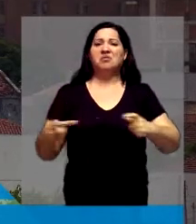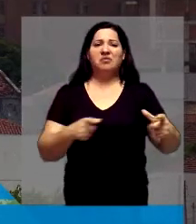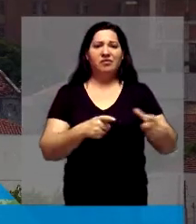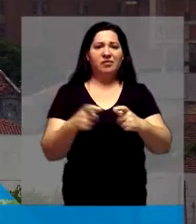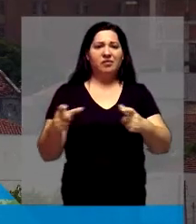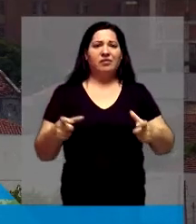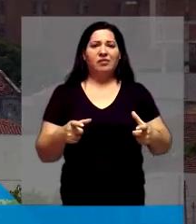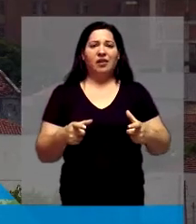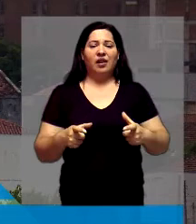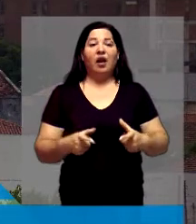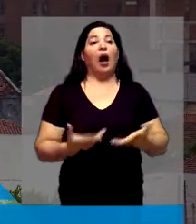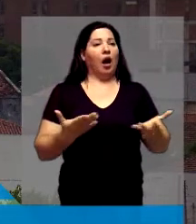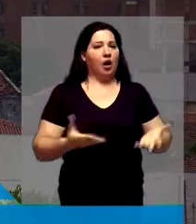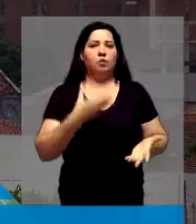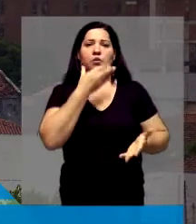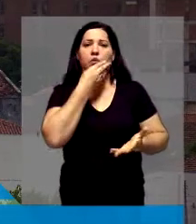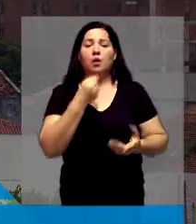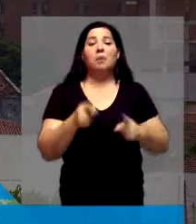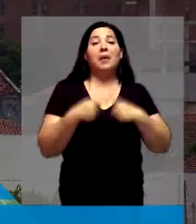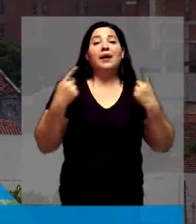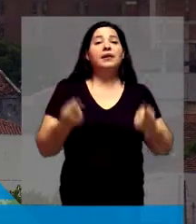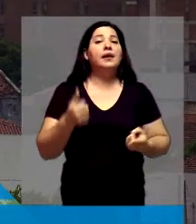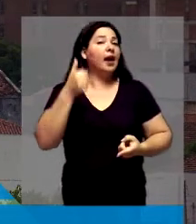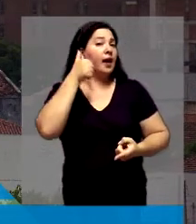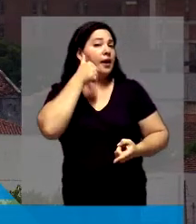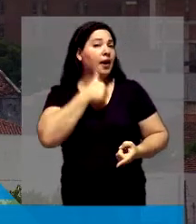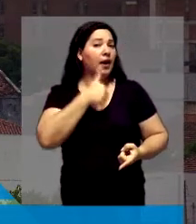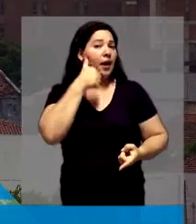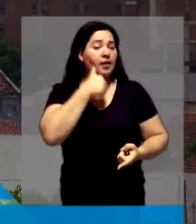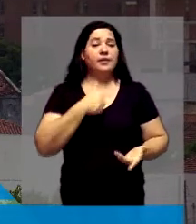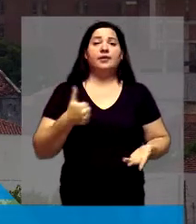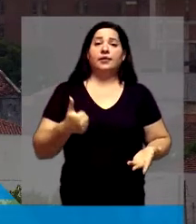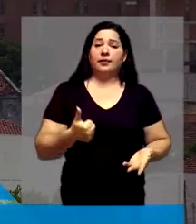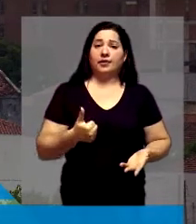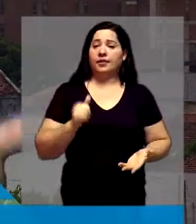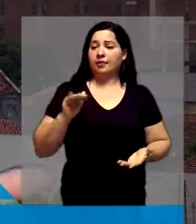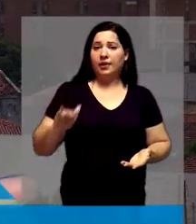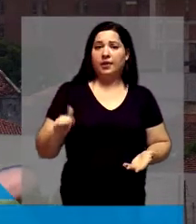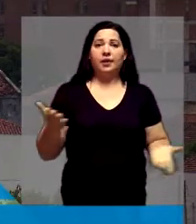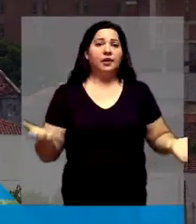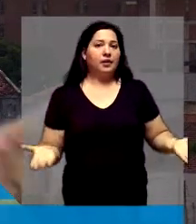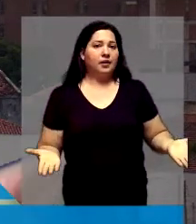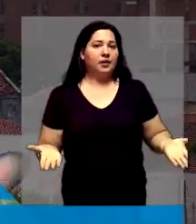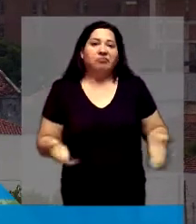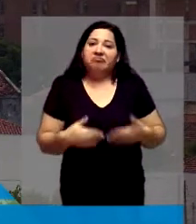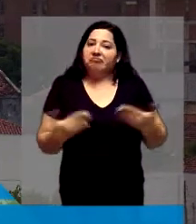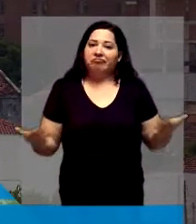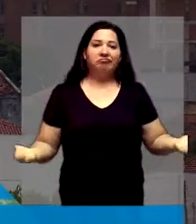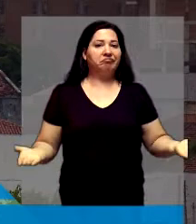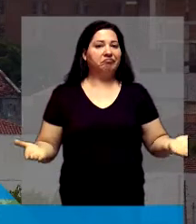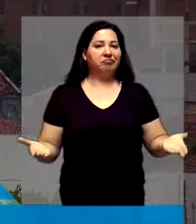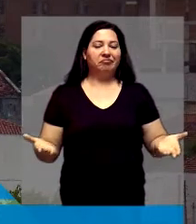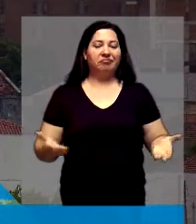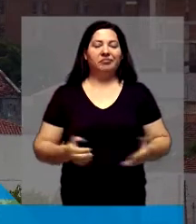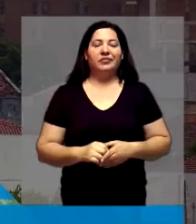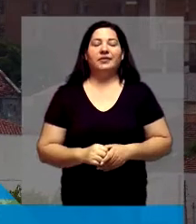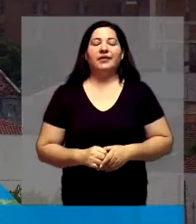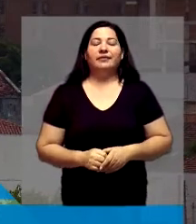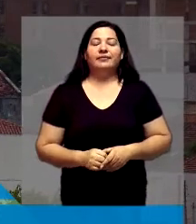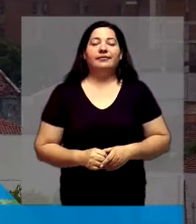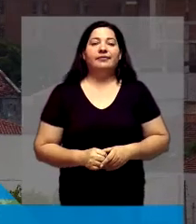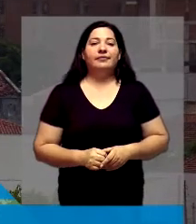Peraí, as meninas? Quer dizer, elas já não são prestigiadas em alguma coisa a mais pra se fazer um esporte.